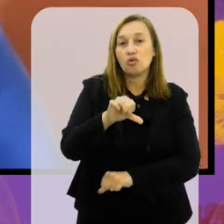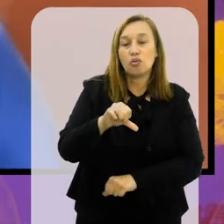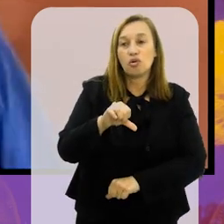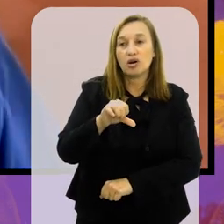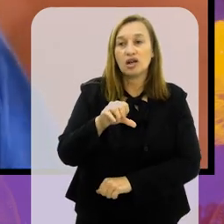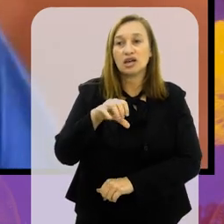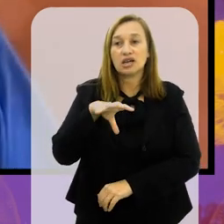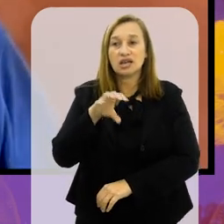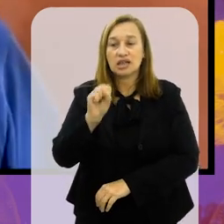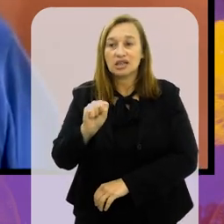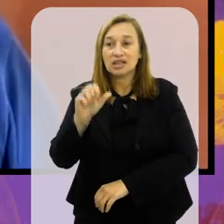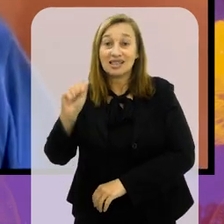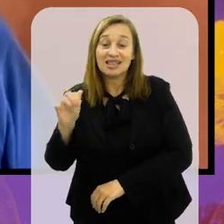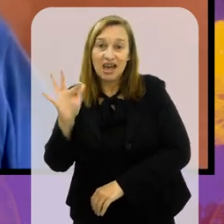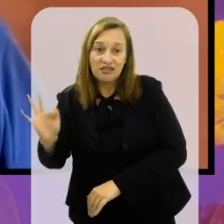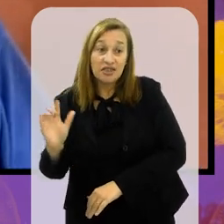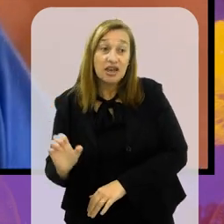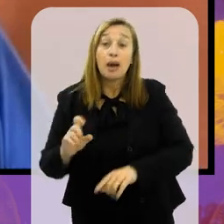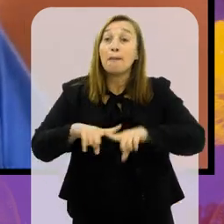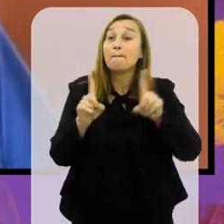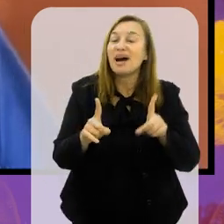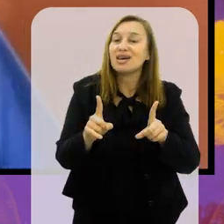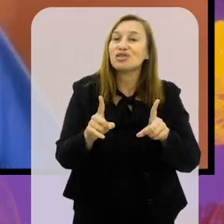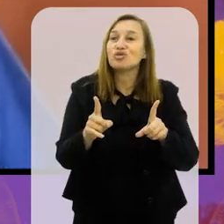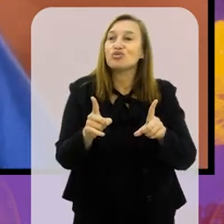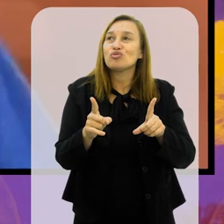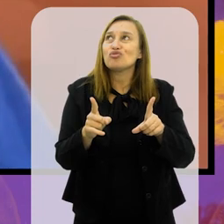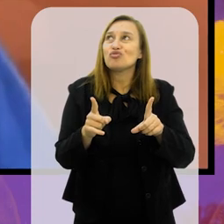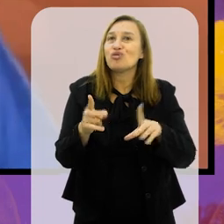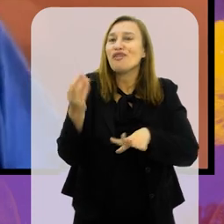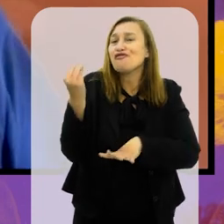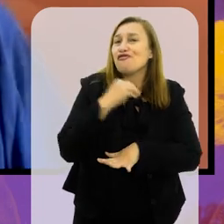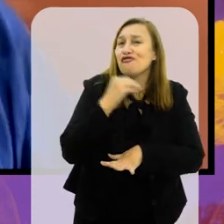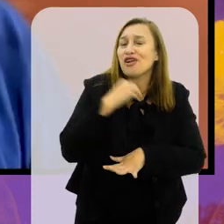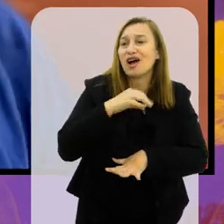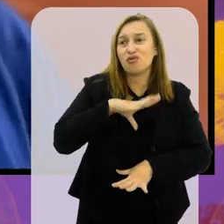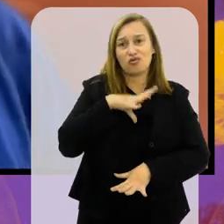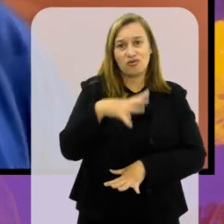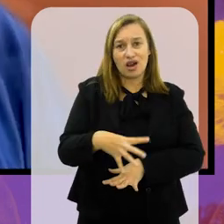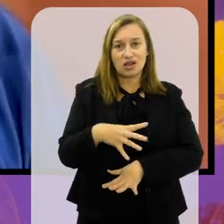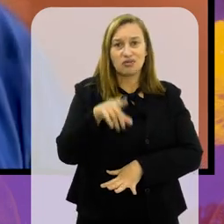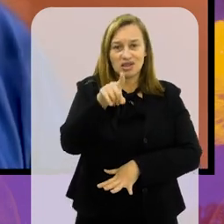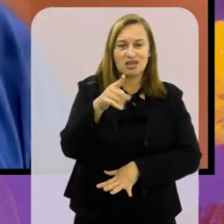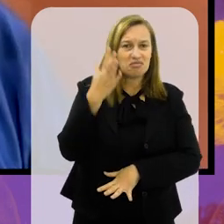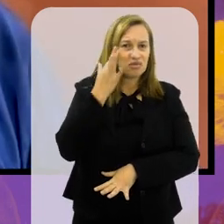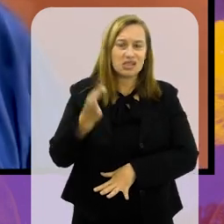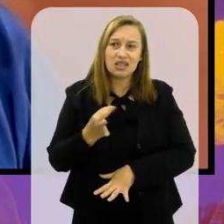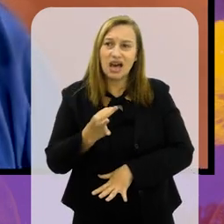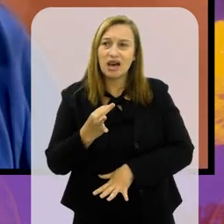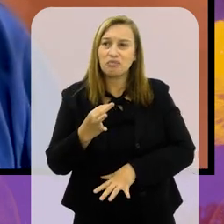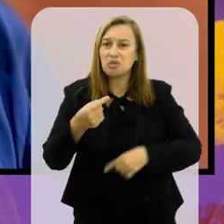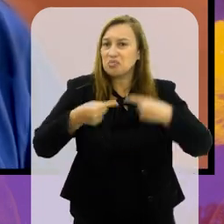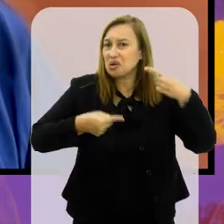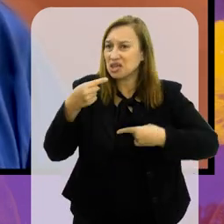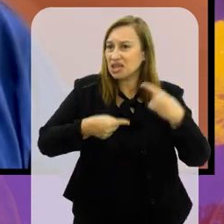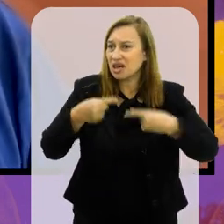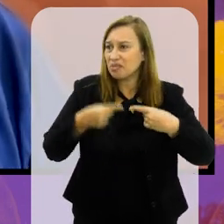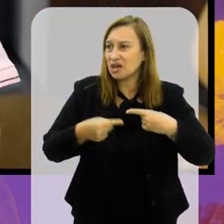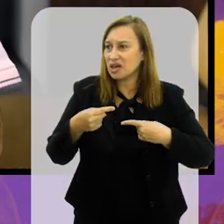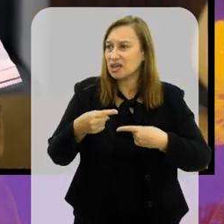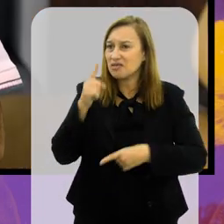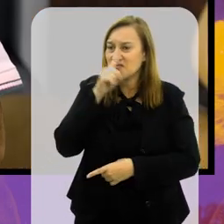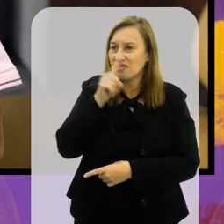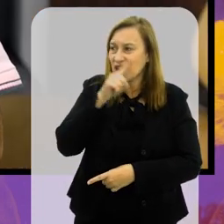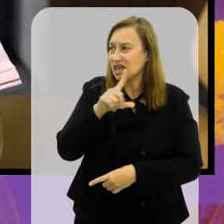SAF. Só que o Vasco é muito fragmentado politicamente. Se você não sabe, oi. Eu